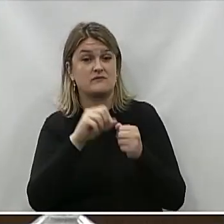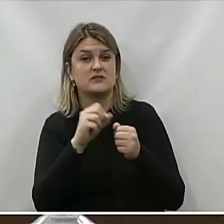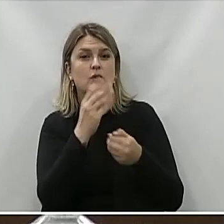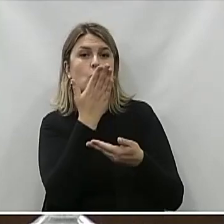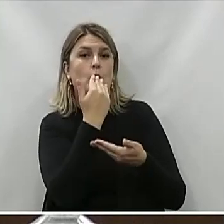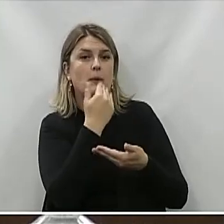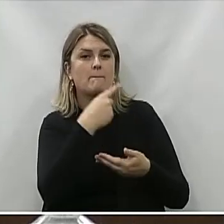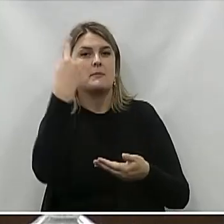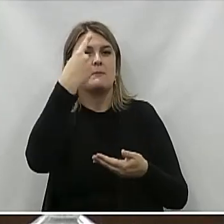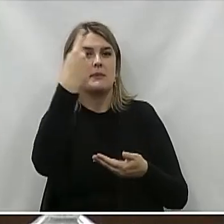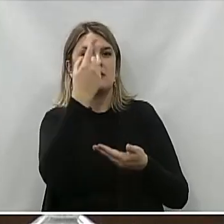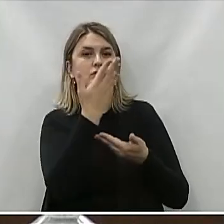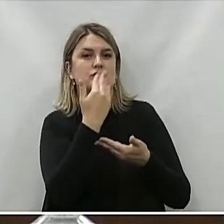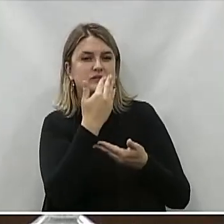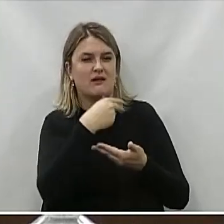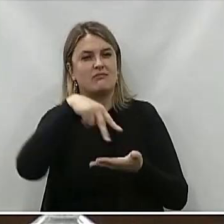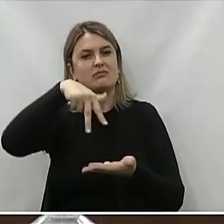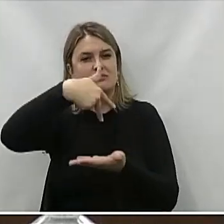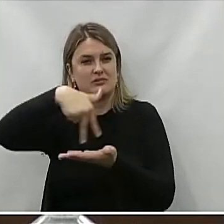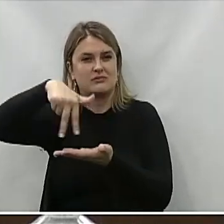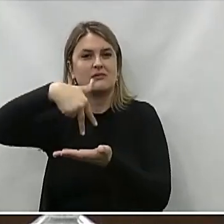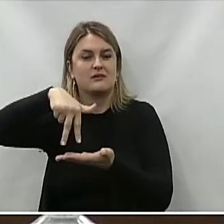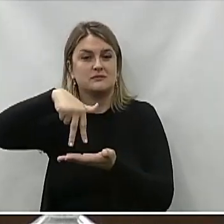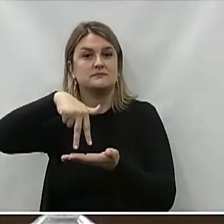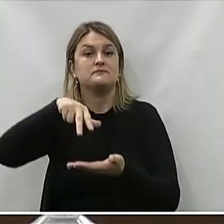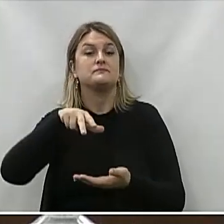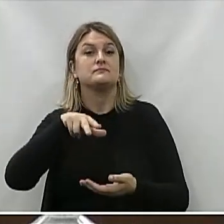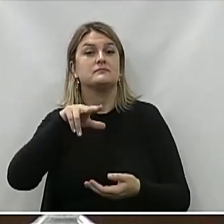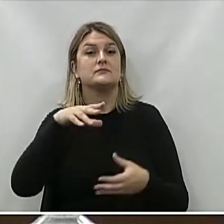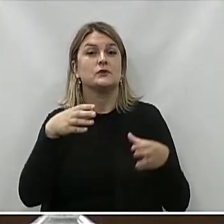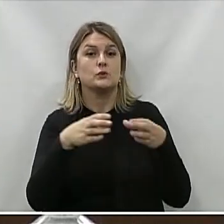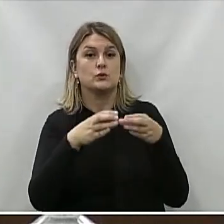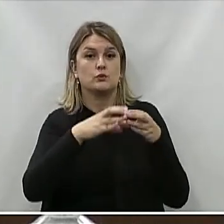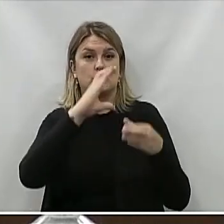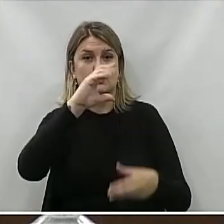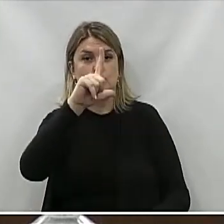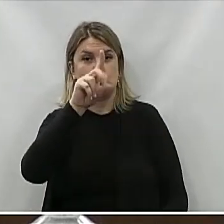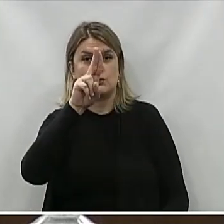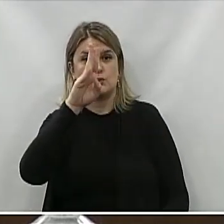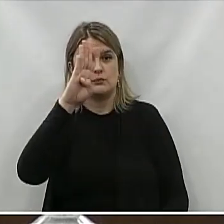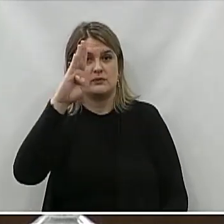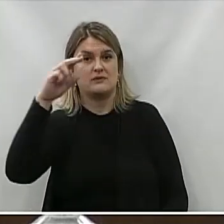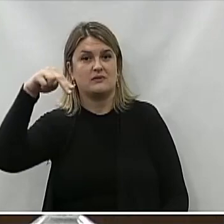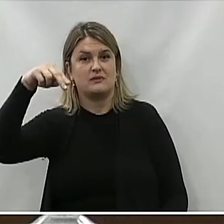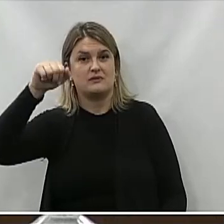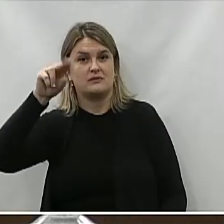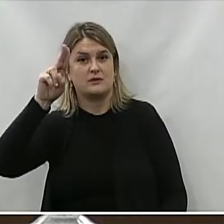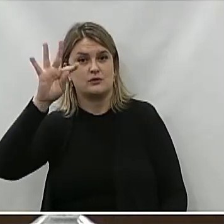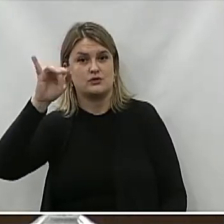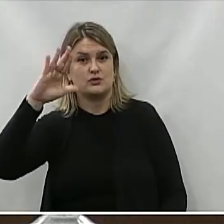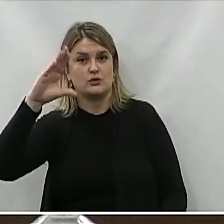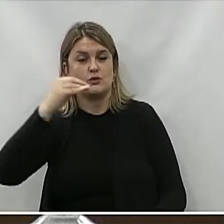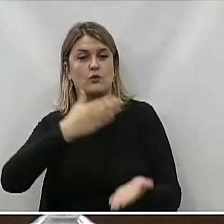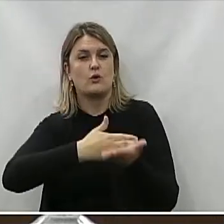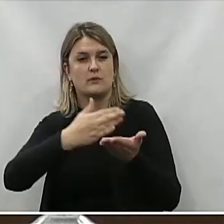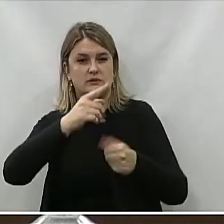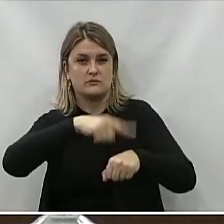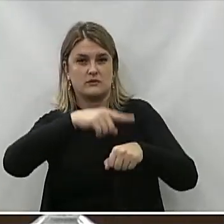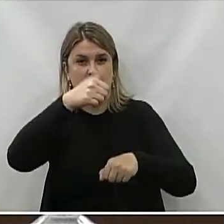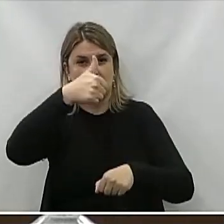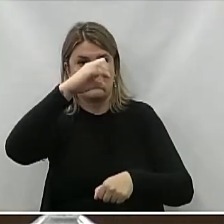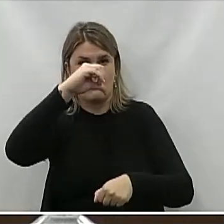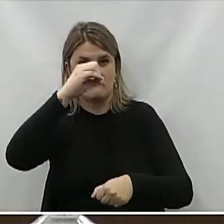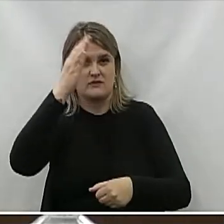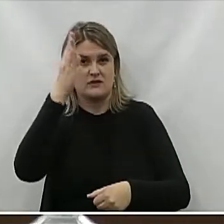jantar Primeiro jantar dançante Será no clube náutico A partir das 19h30